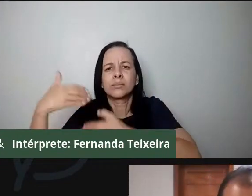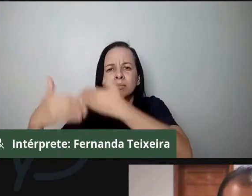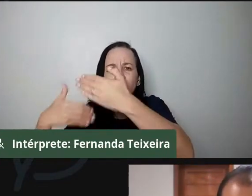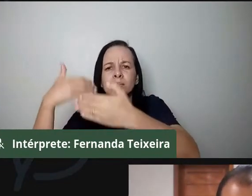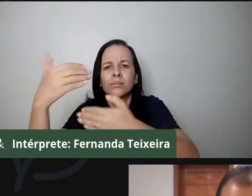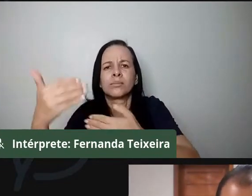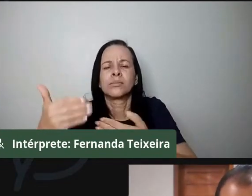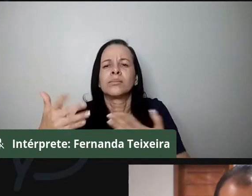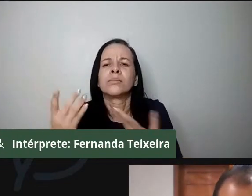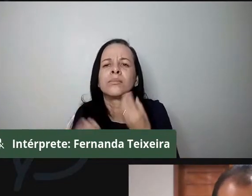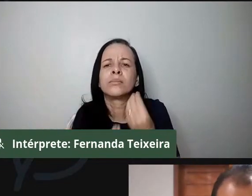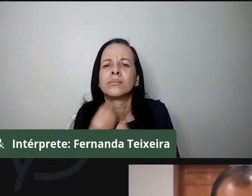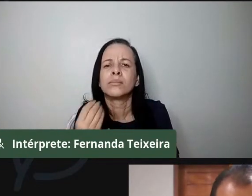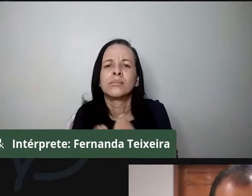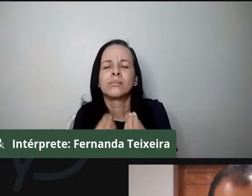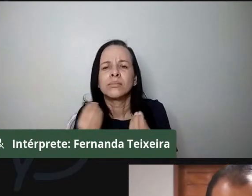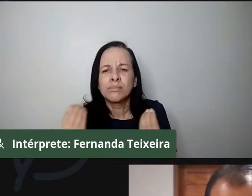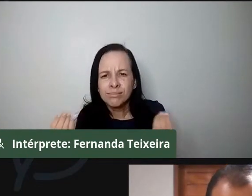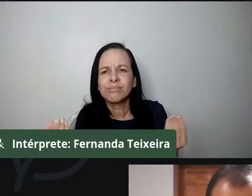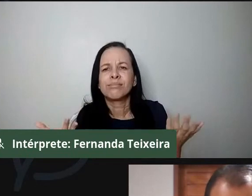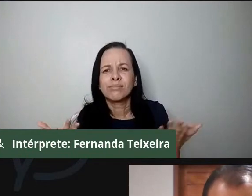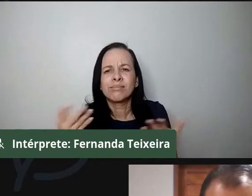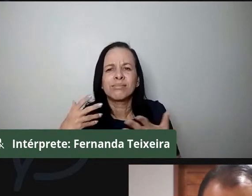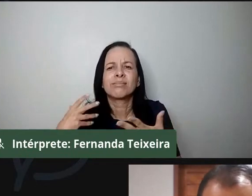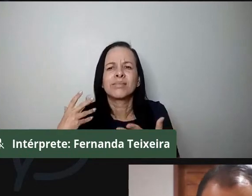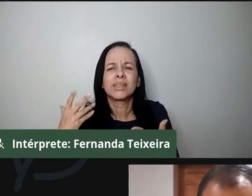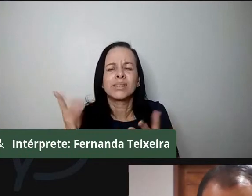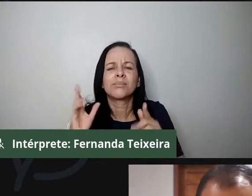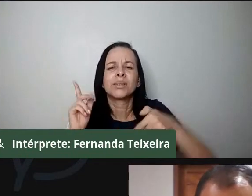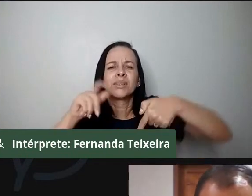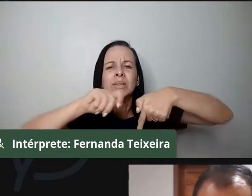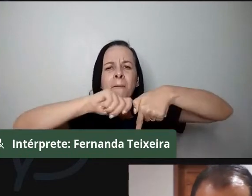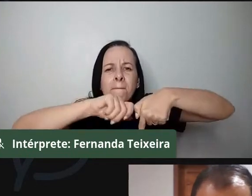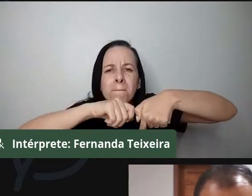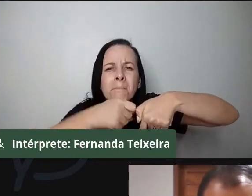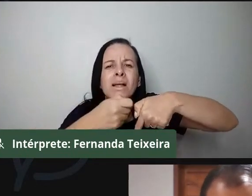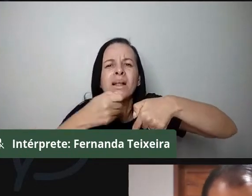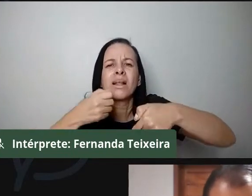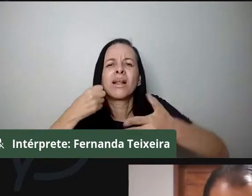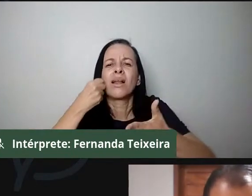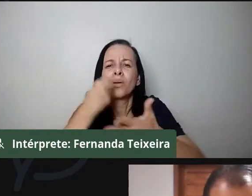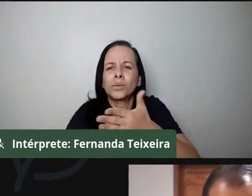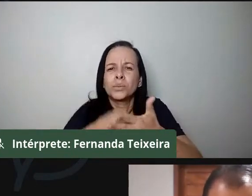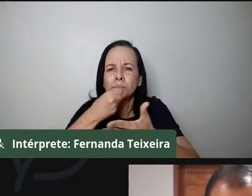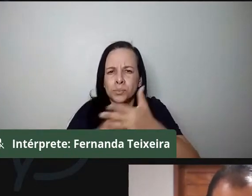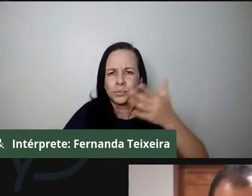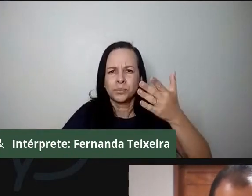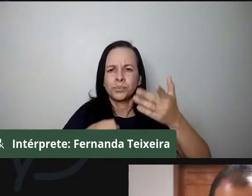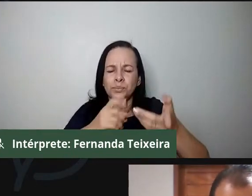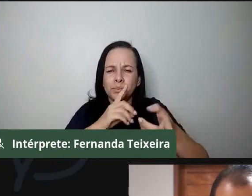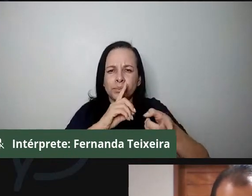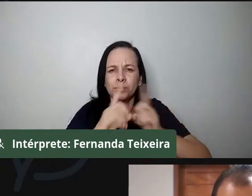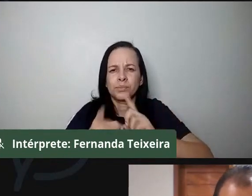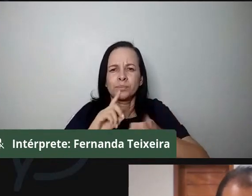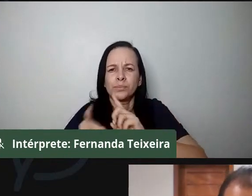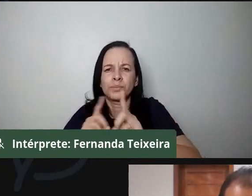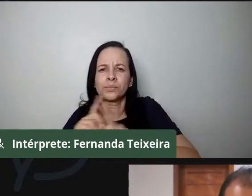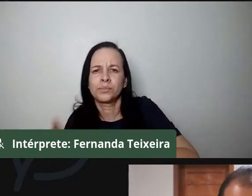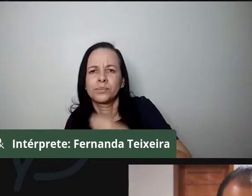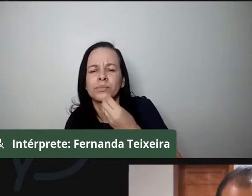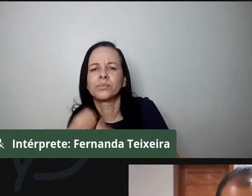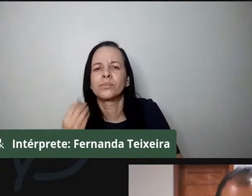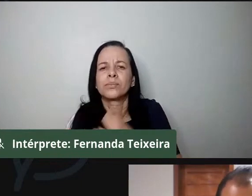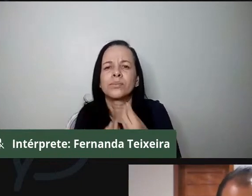visibilização das suas lutas. Muito tempo as comunidades crombolas têm, no plano político explícito, ocupado